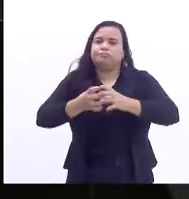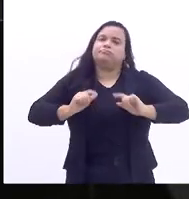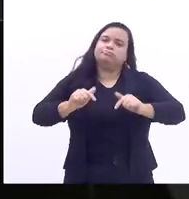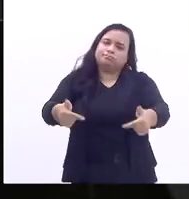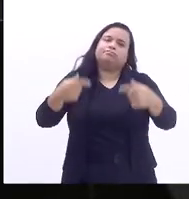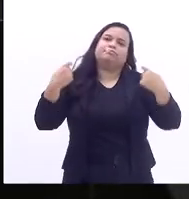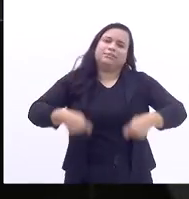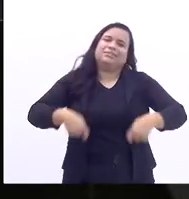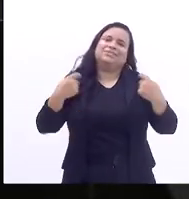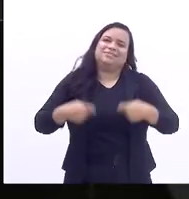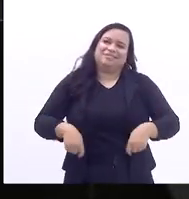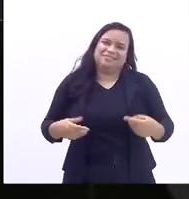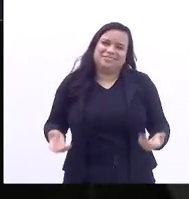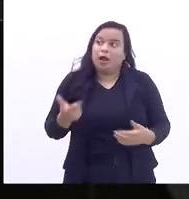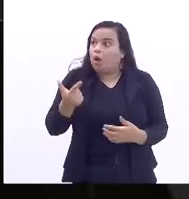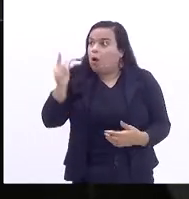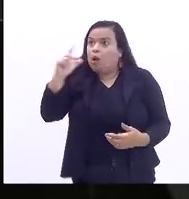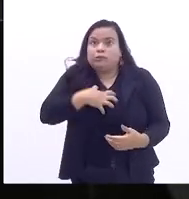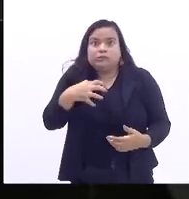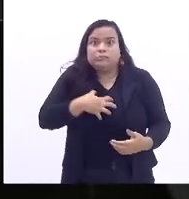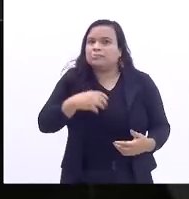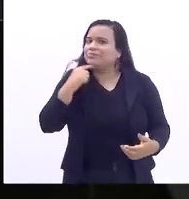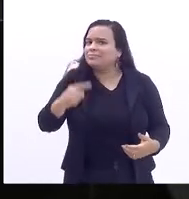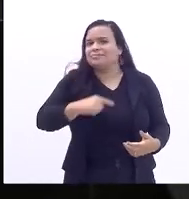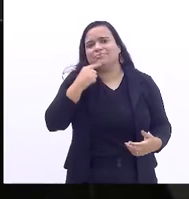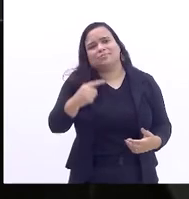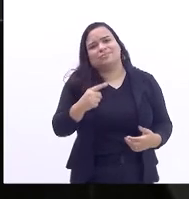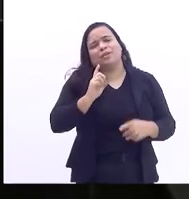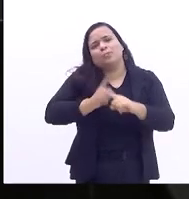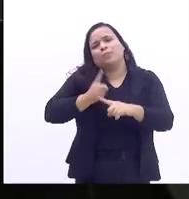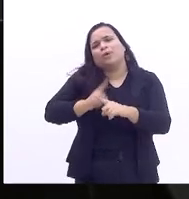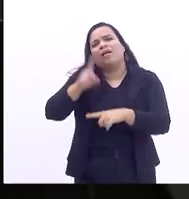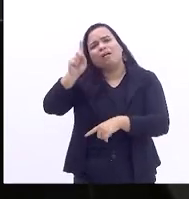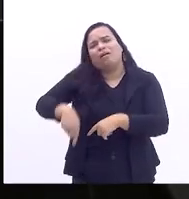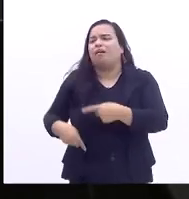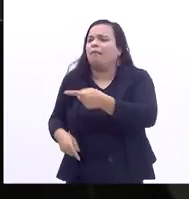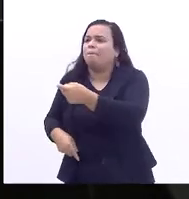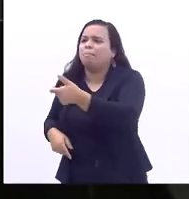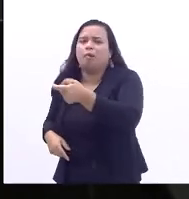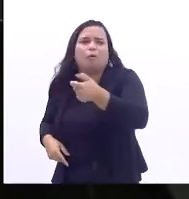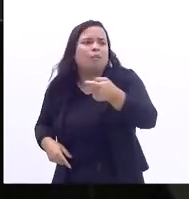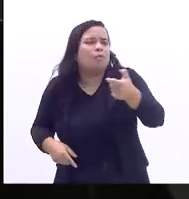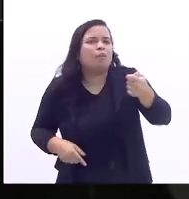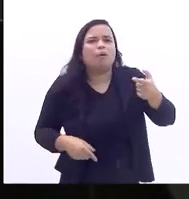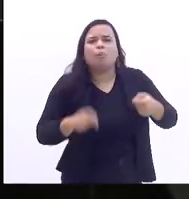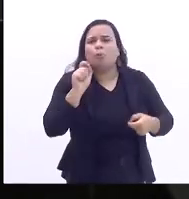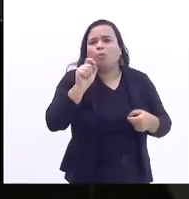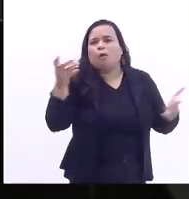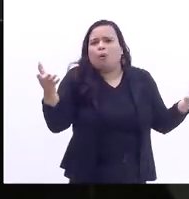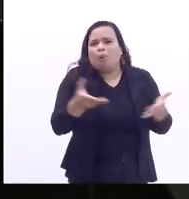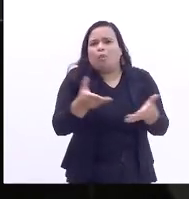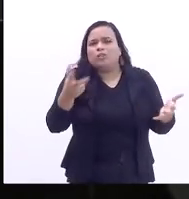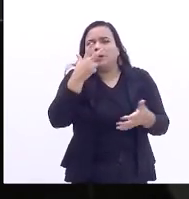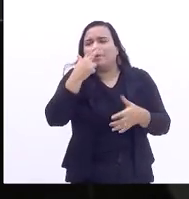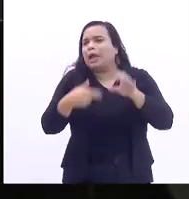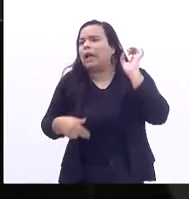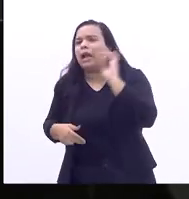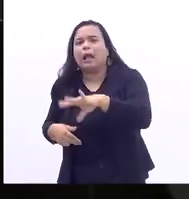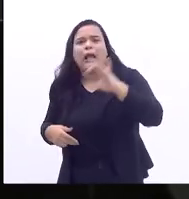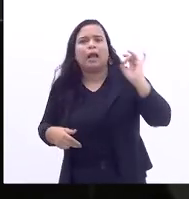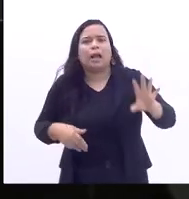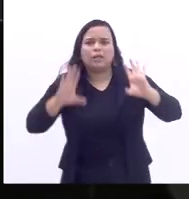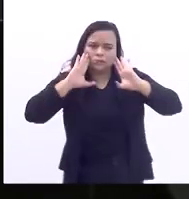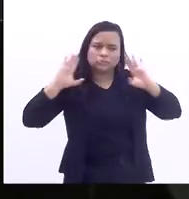porque foram tão poucos que hoje cada um trata da sua quarta